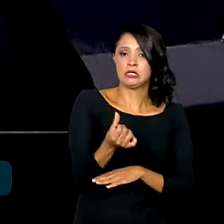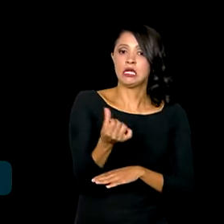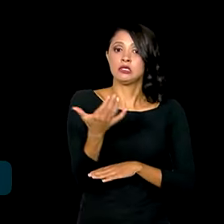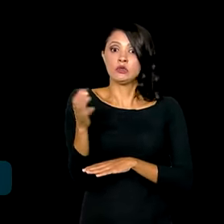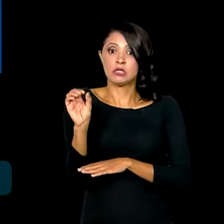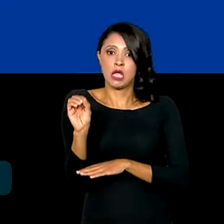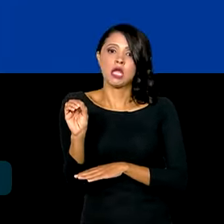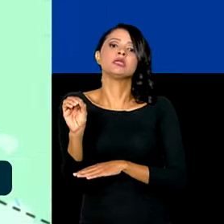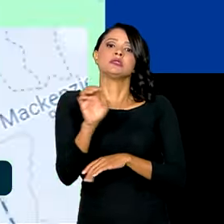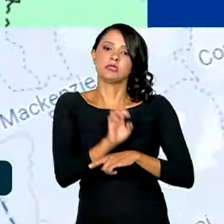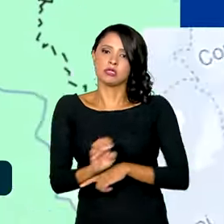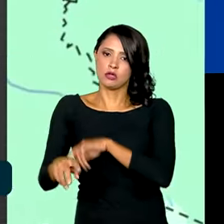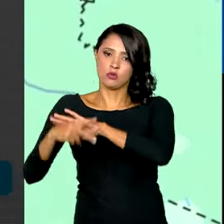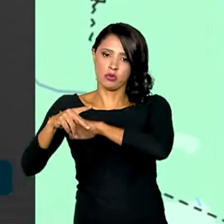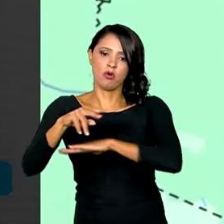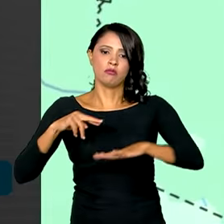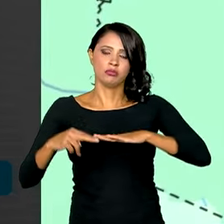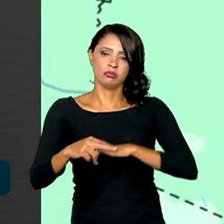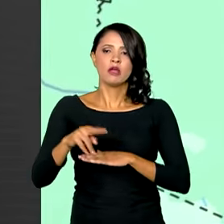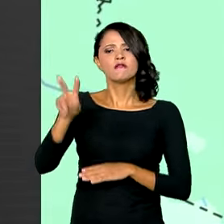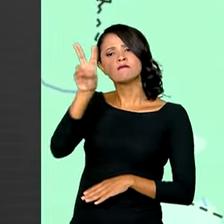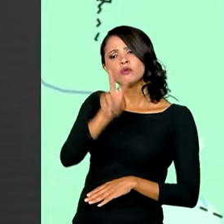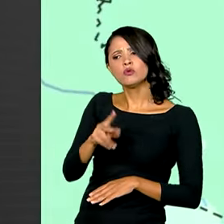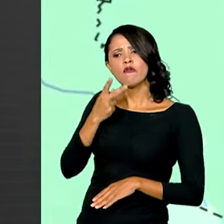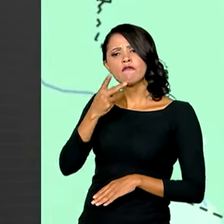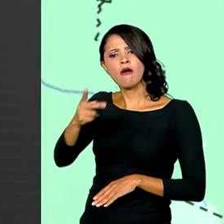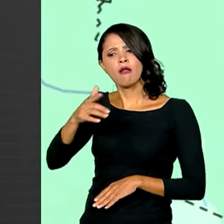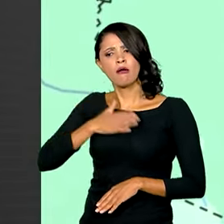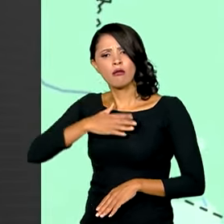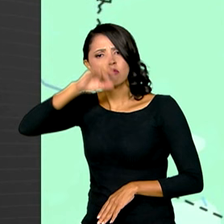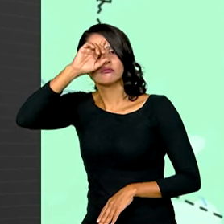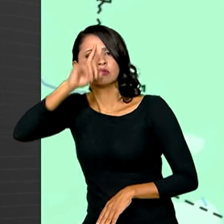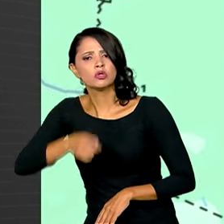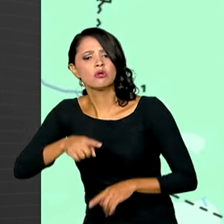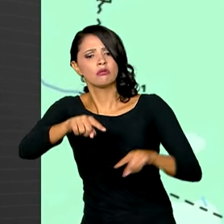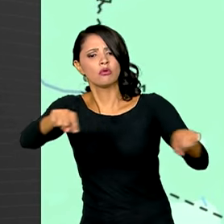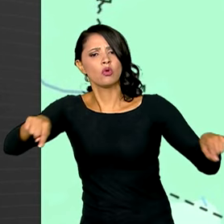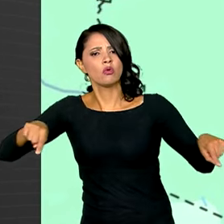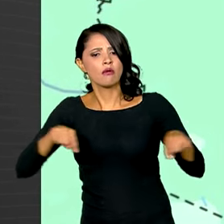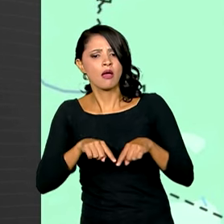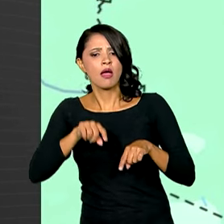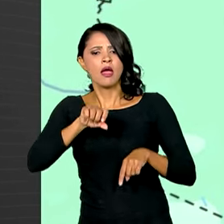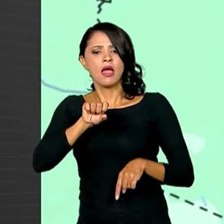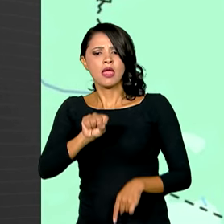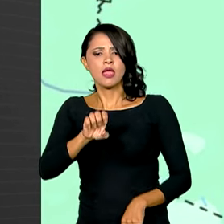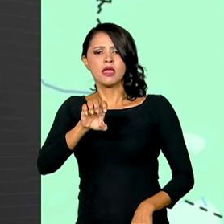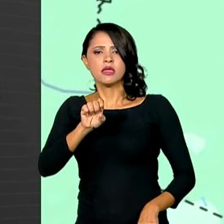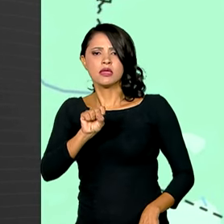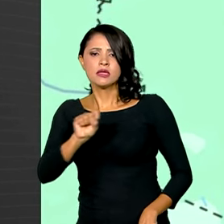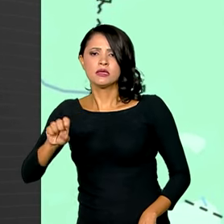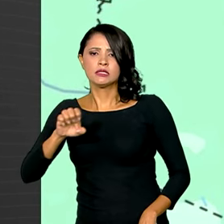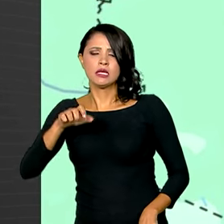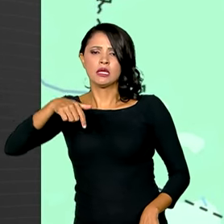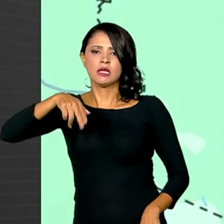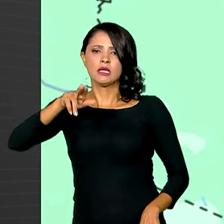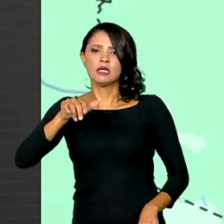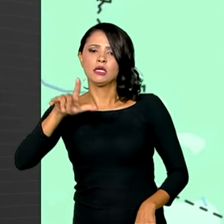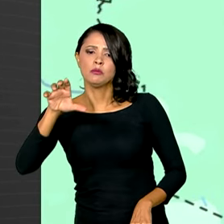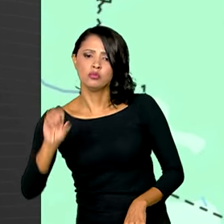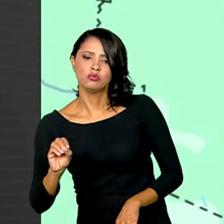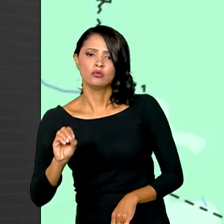do país. A Venezuela afirma que é a proprietária da região de Esequibo. Em 2023,